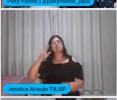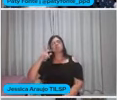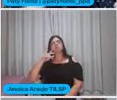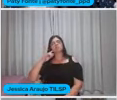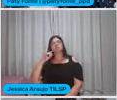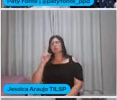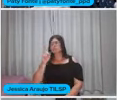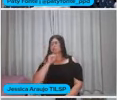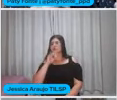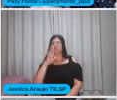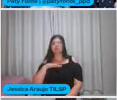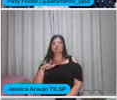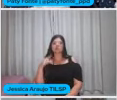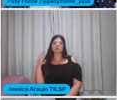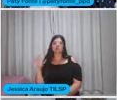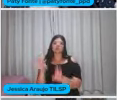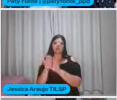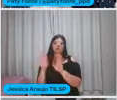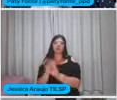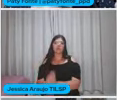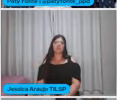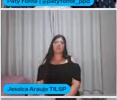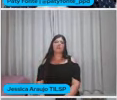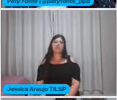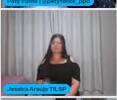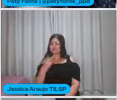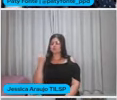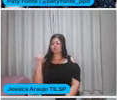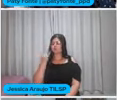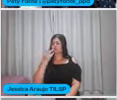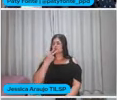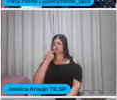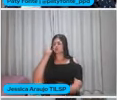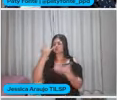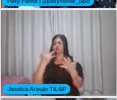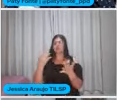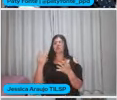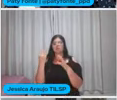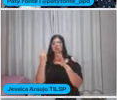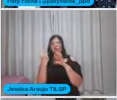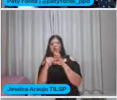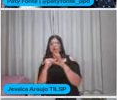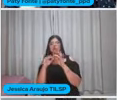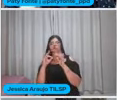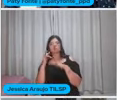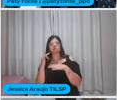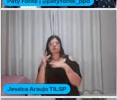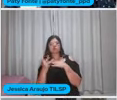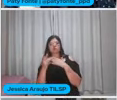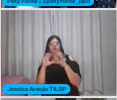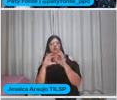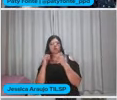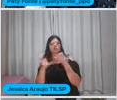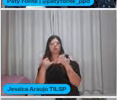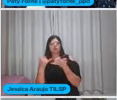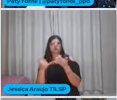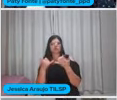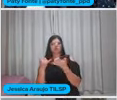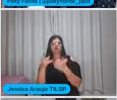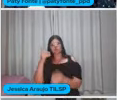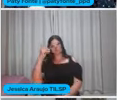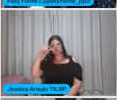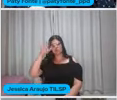também Muito importante isso aí Que você acabou de falar Nós até publicamos Na rede social Do congresso Brincar Pelo dia